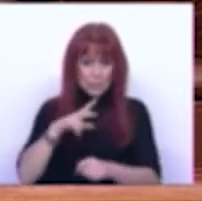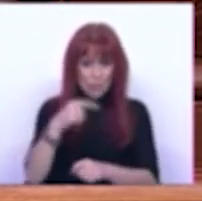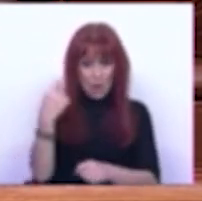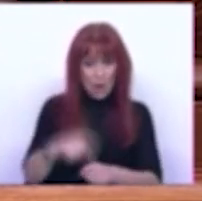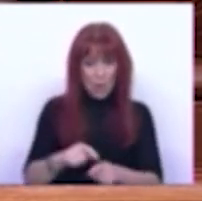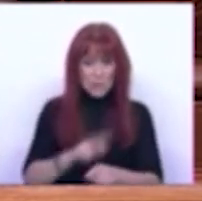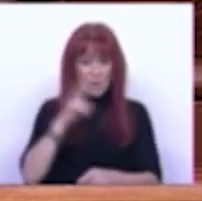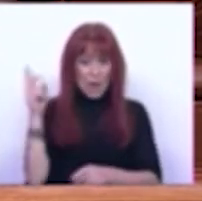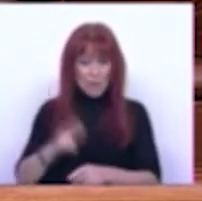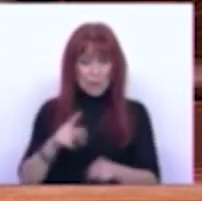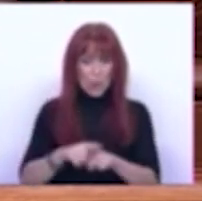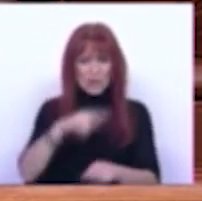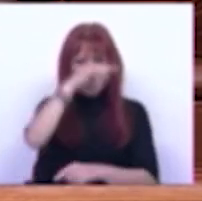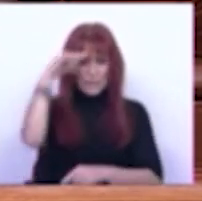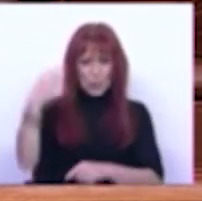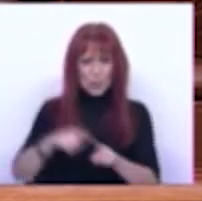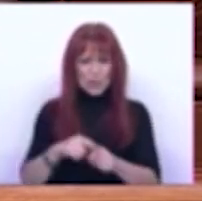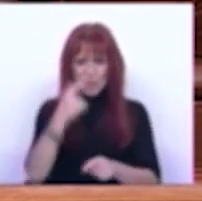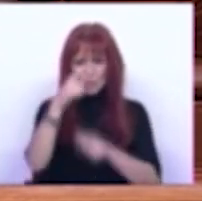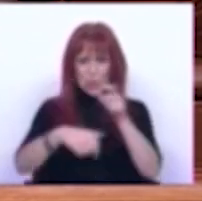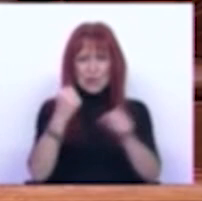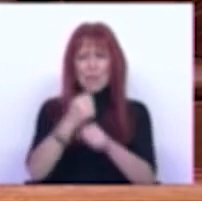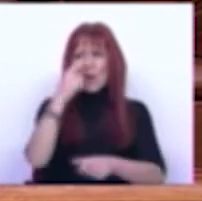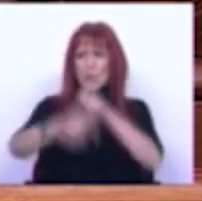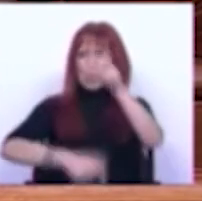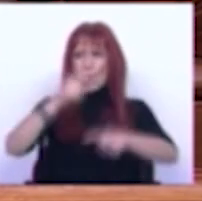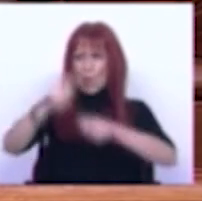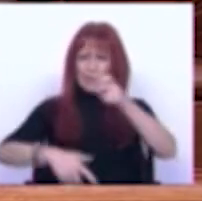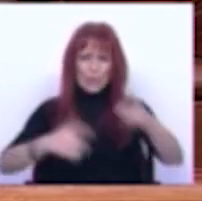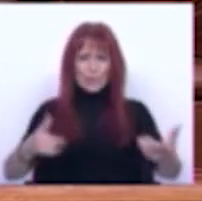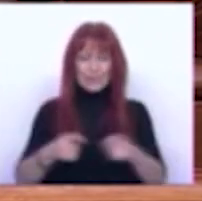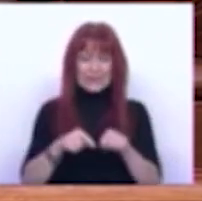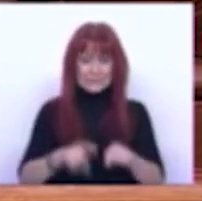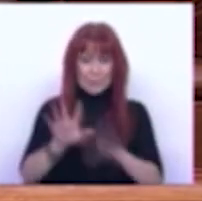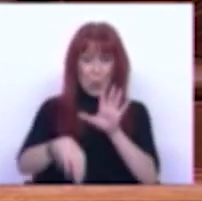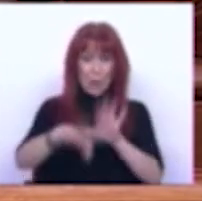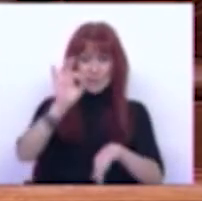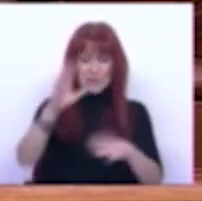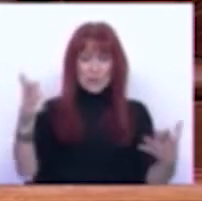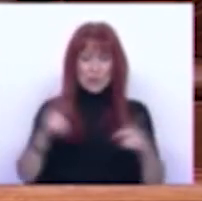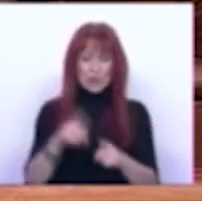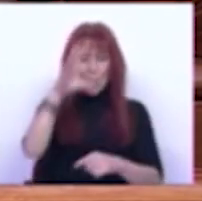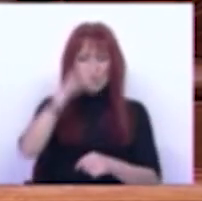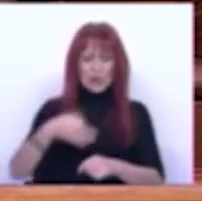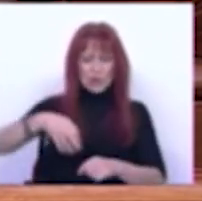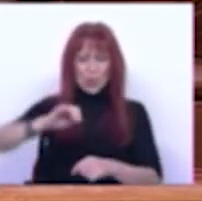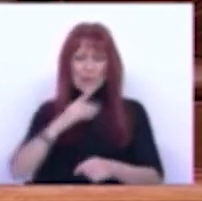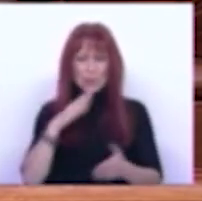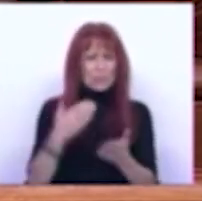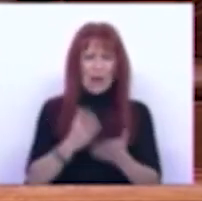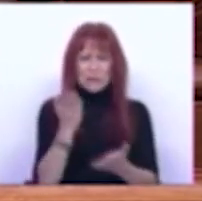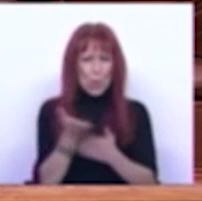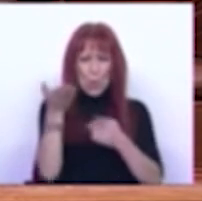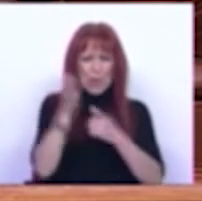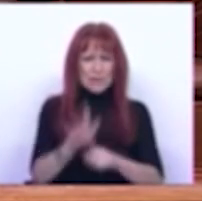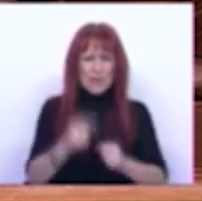e a resposta às dificuldades dos trabalhadores e do povo Com esta opção o governo PS não dá apenas o